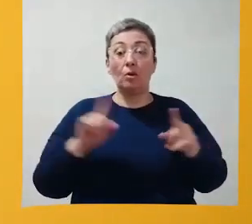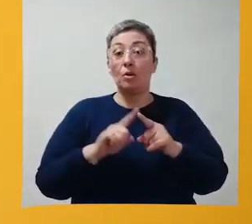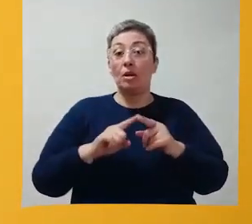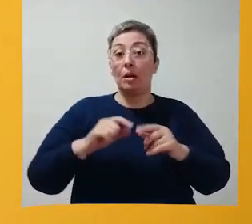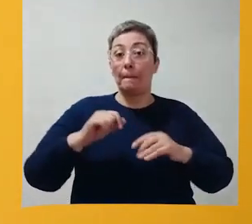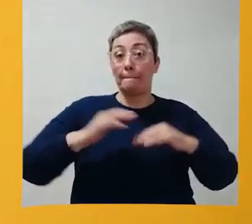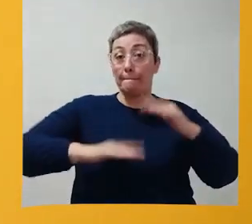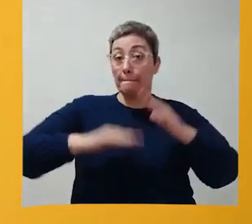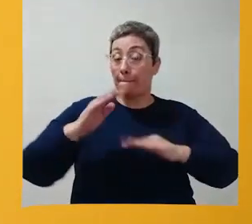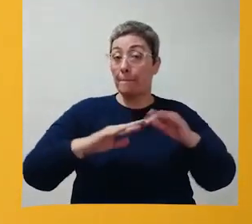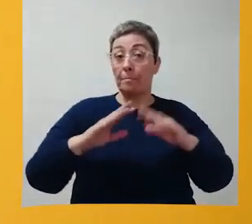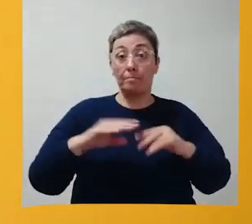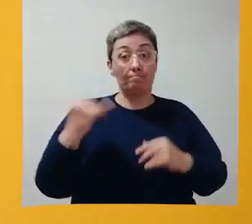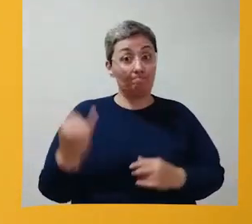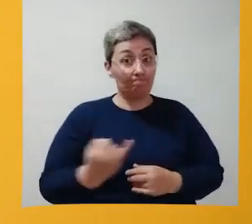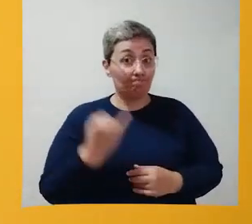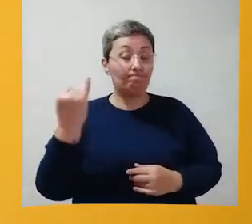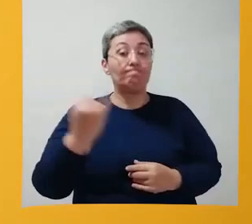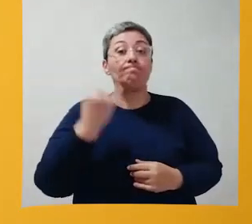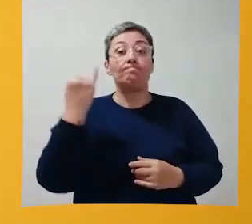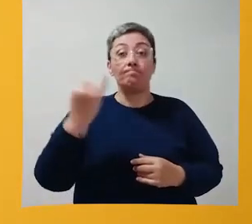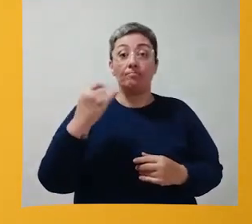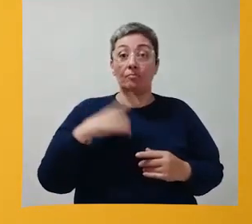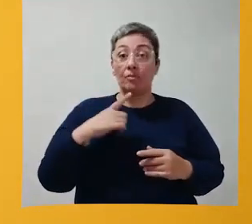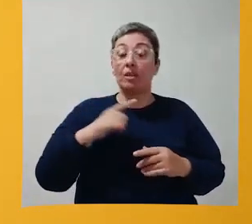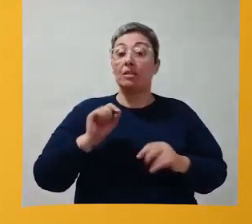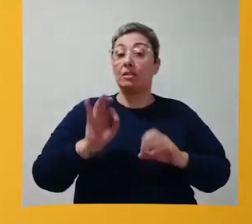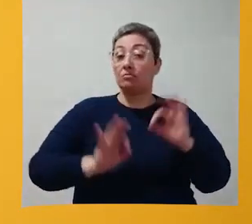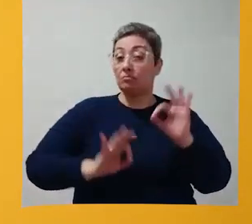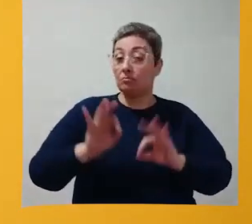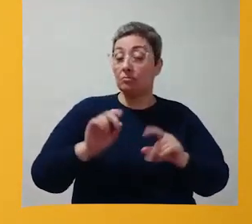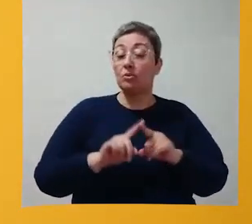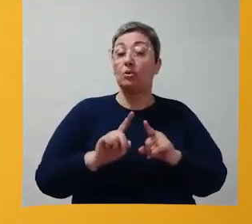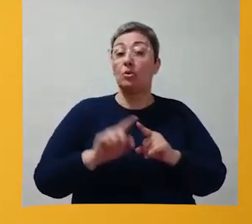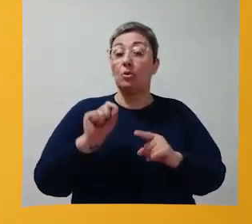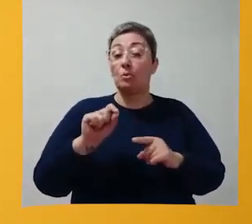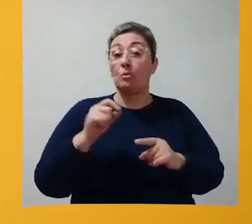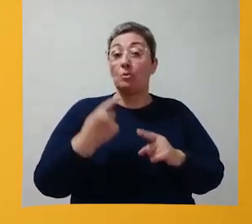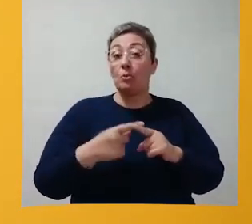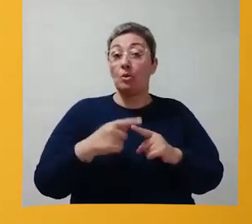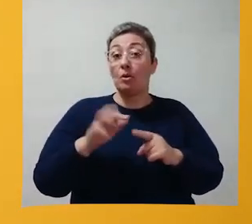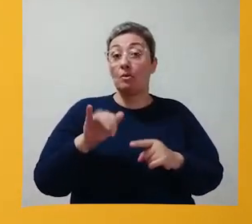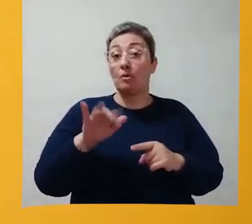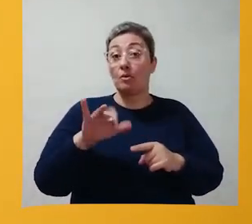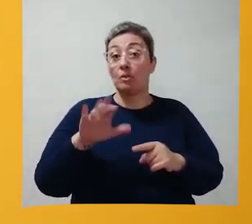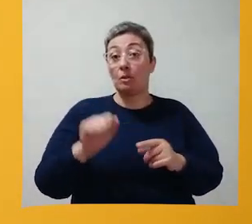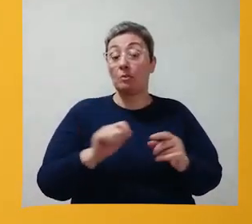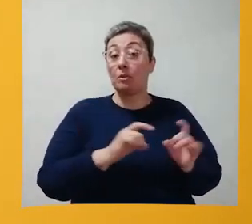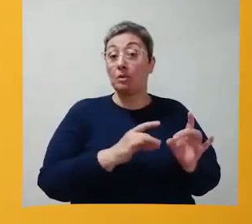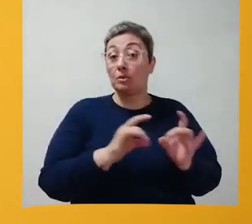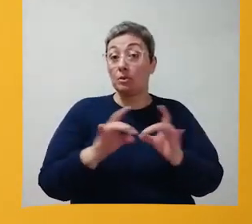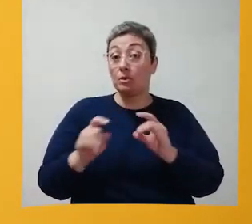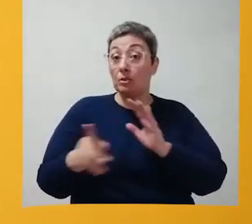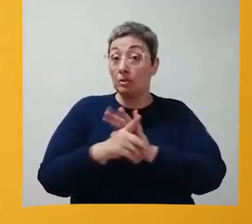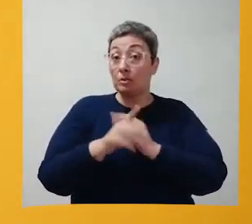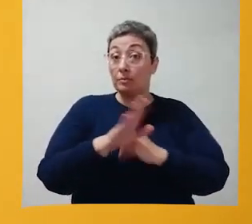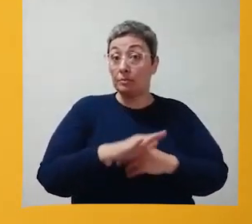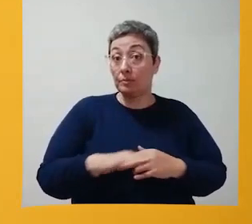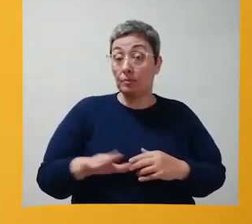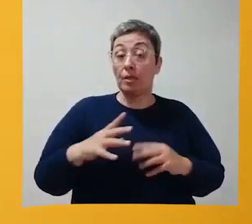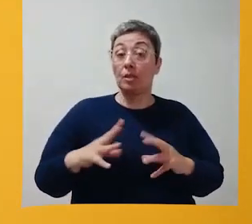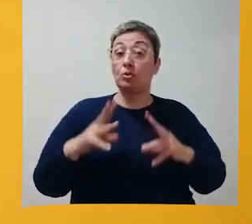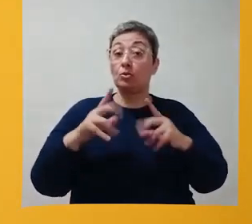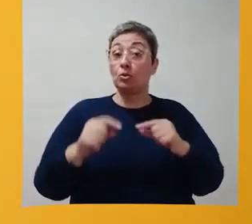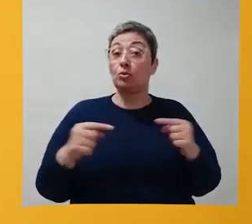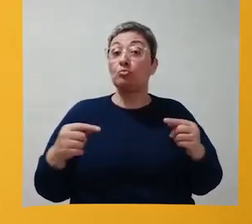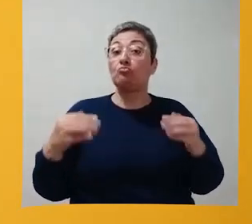que são atividades extremamente importantes e são funcionais porque fazem parte do dia a dia da criança. Tem